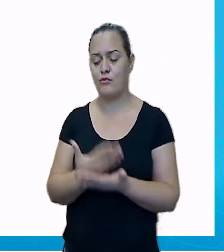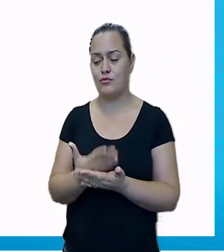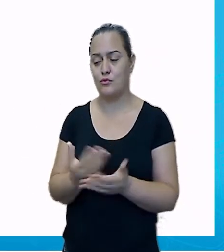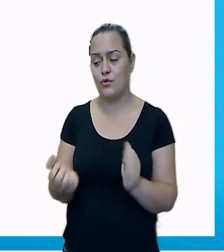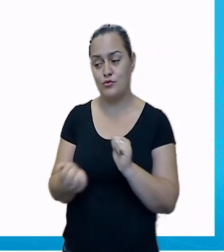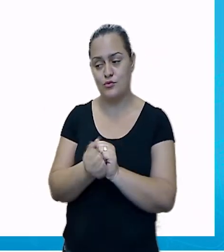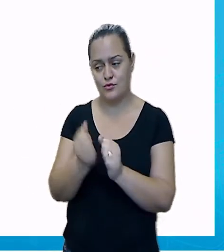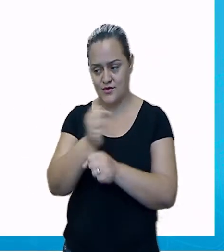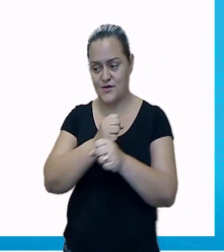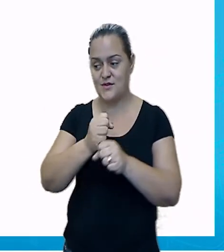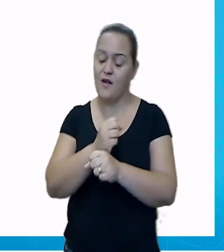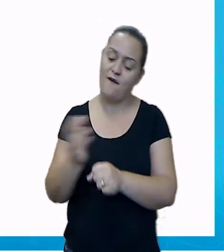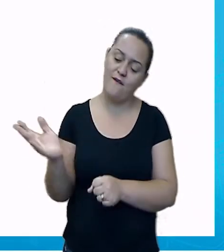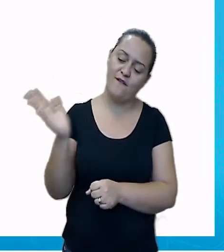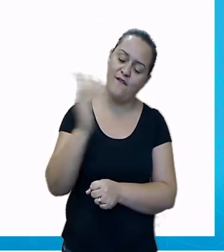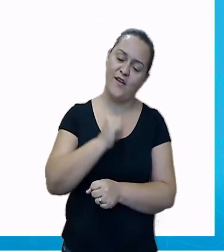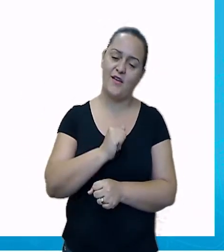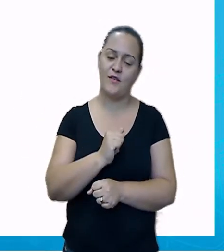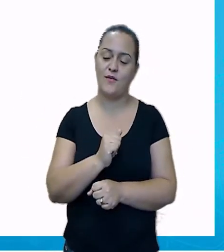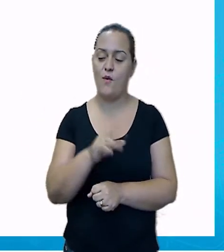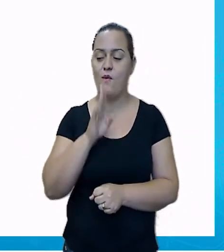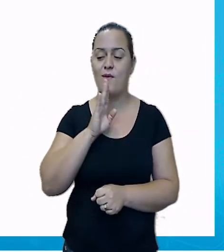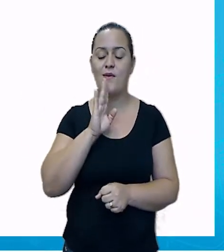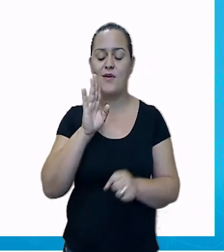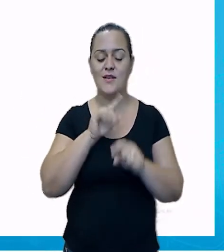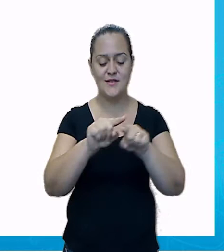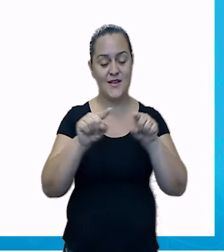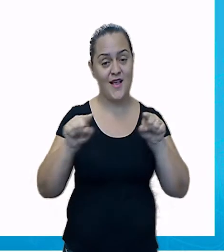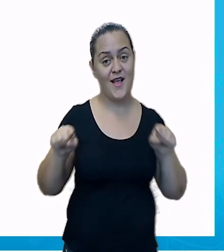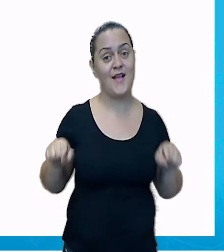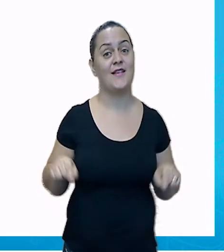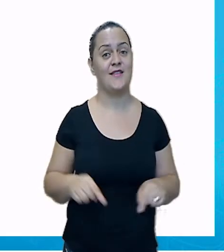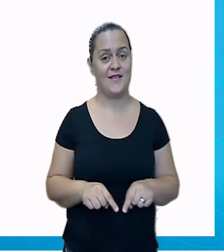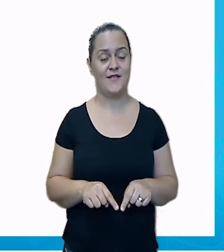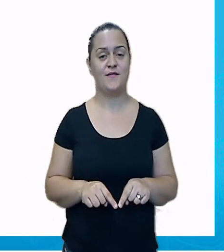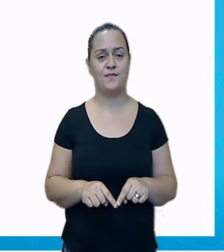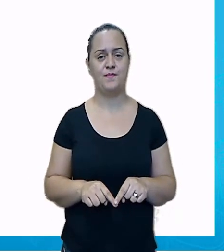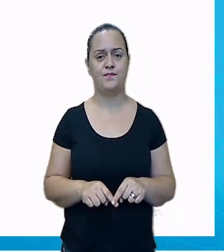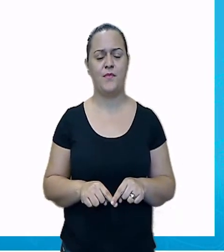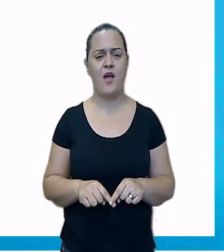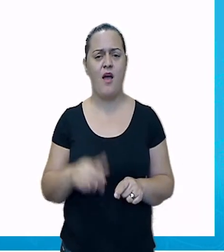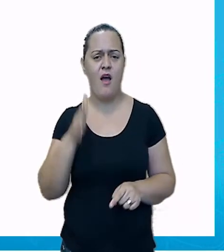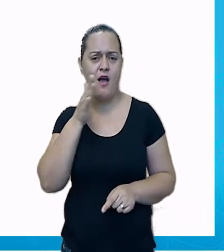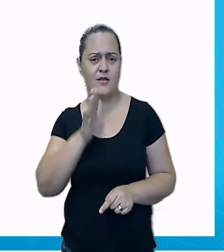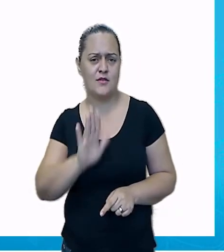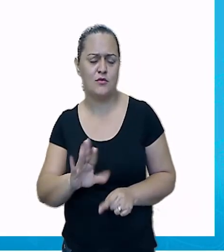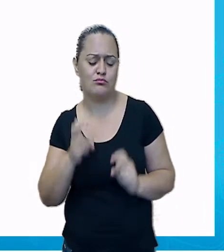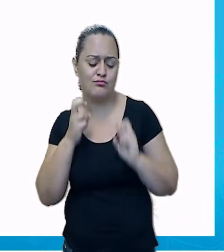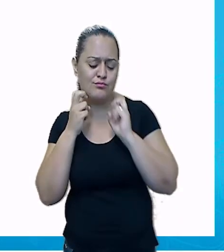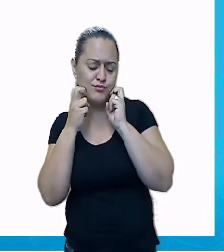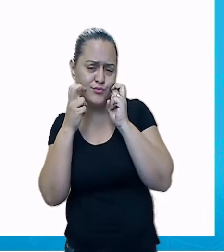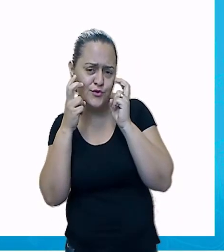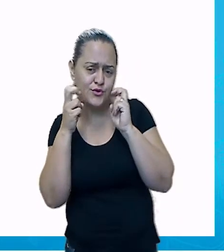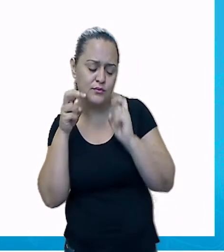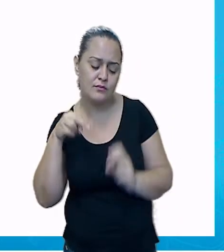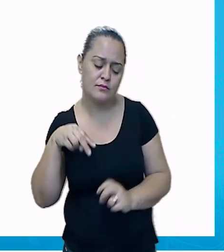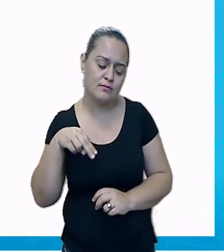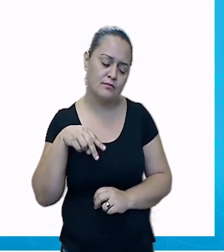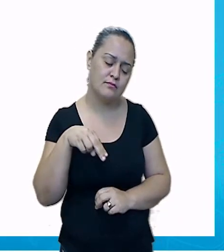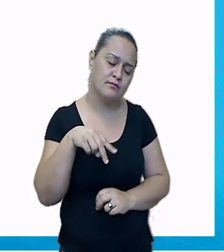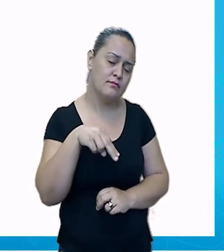Venham, eu vou levá-los para conhecer a sua sala de aula. As crianças, um pouco tímidas, entram